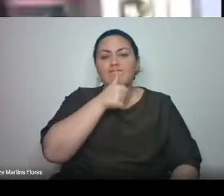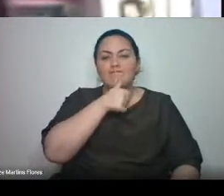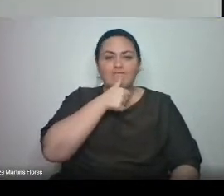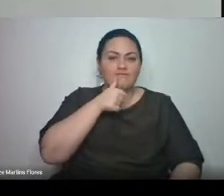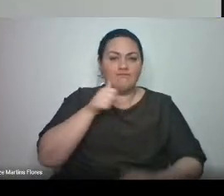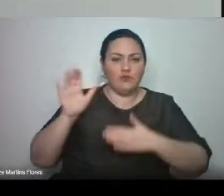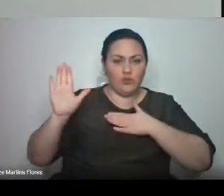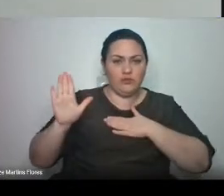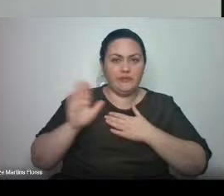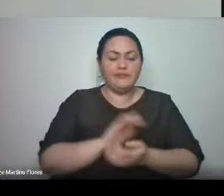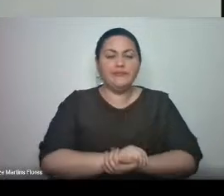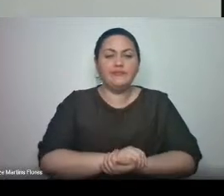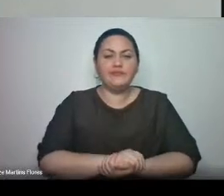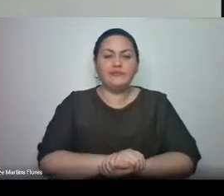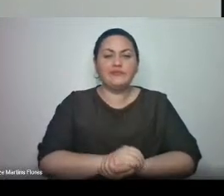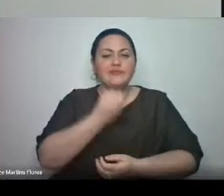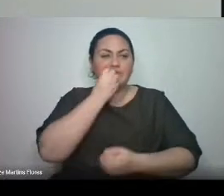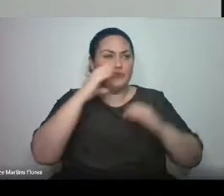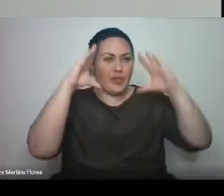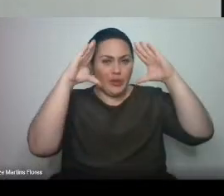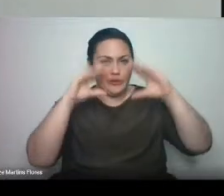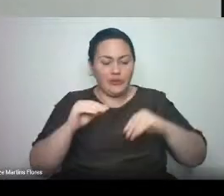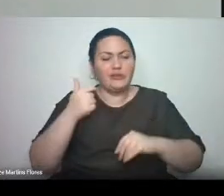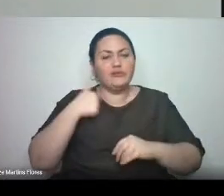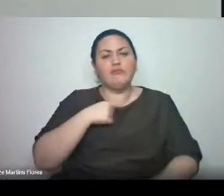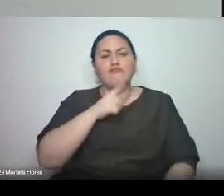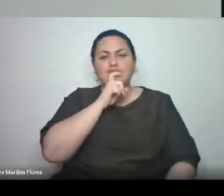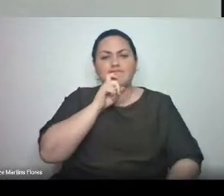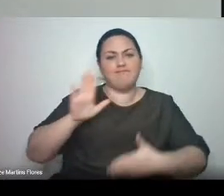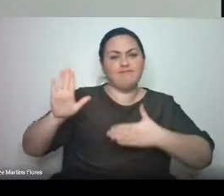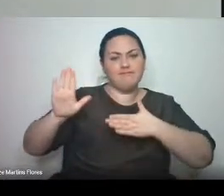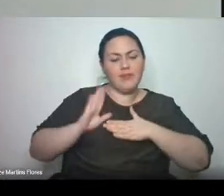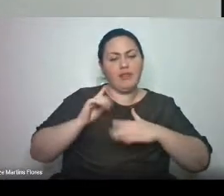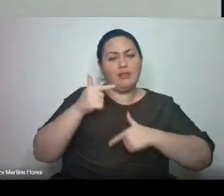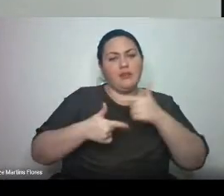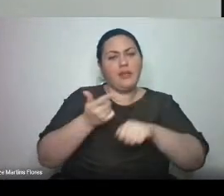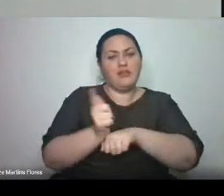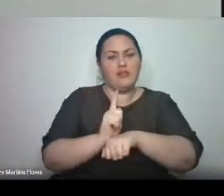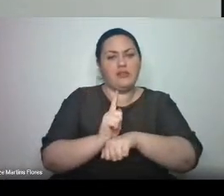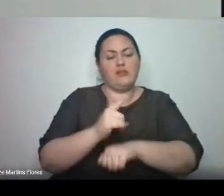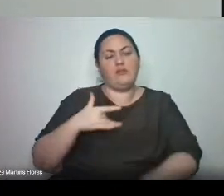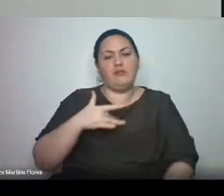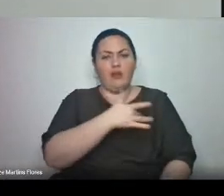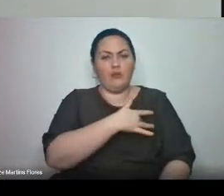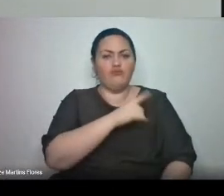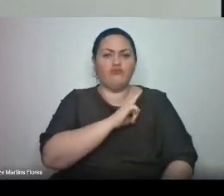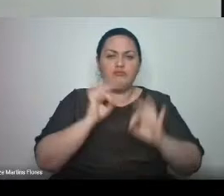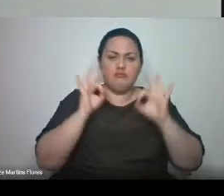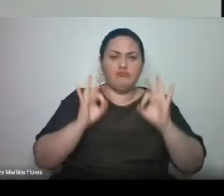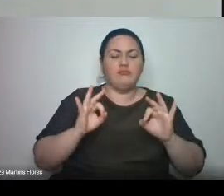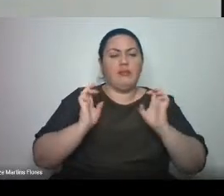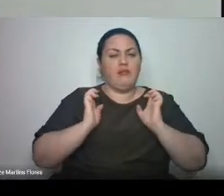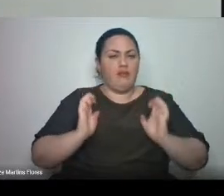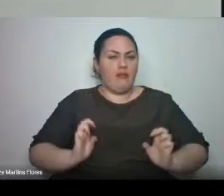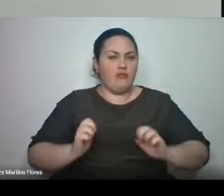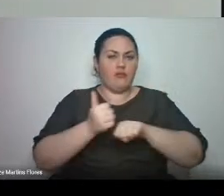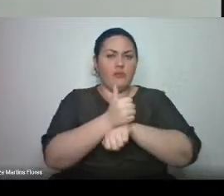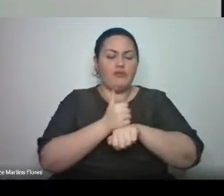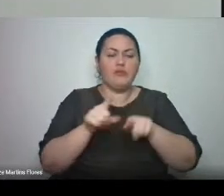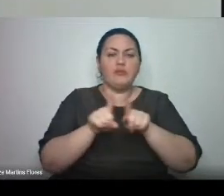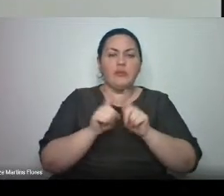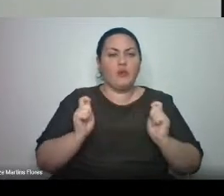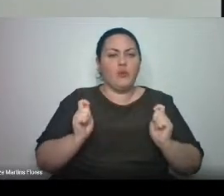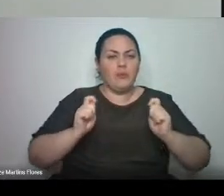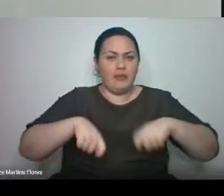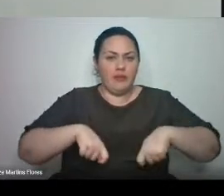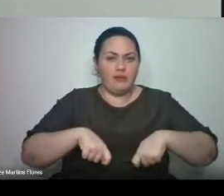Boa noite. Prometo exercer a profissão de gestor em saúde com dignidade, ética profissional e competência, valendo-me